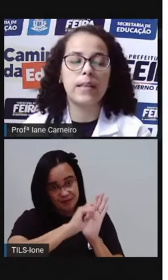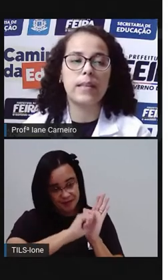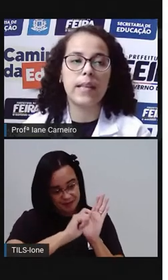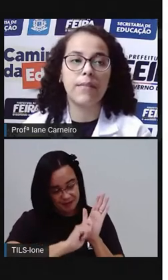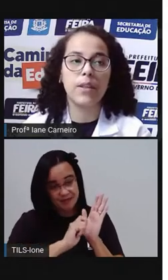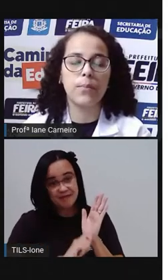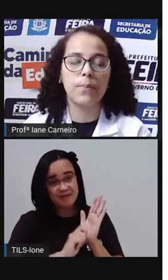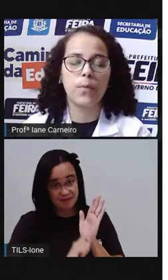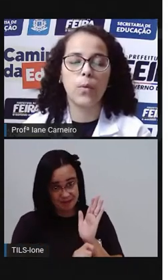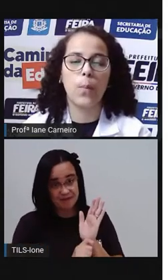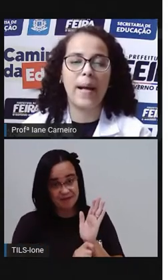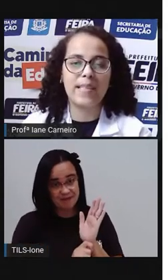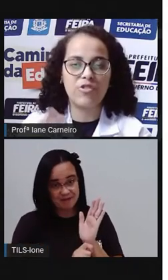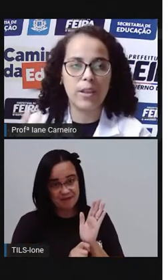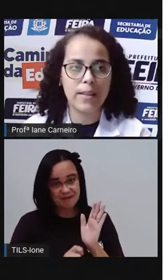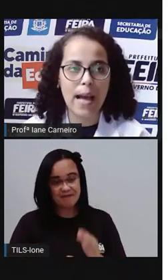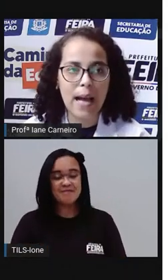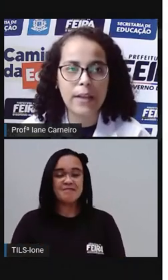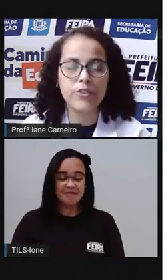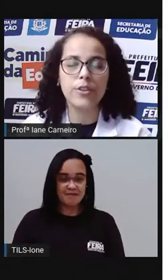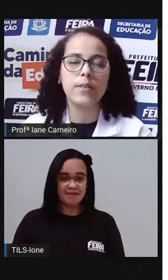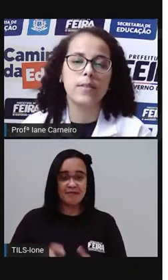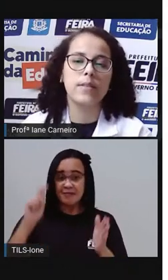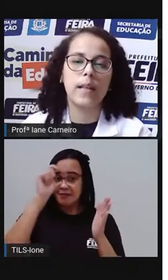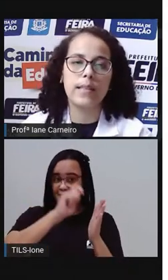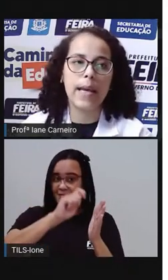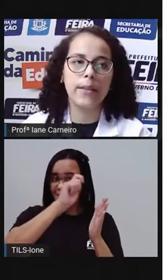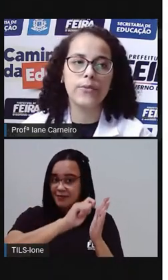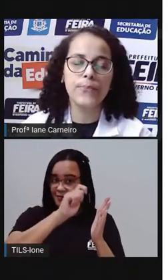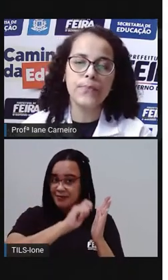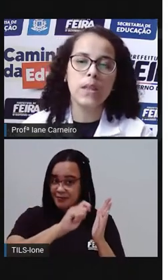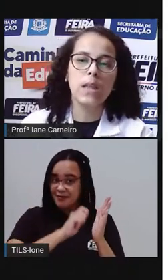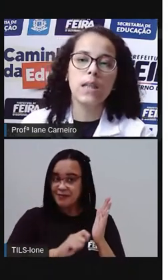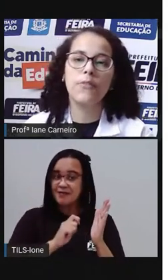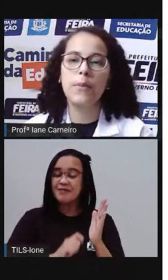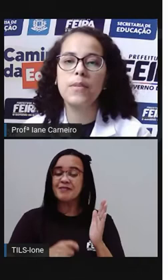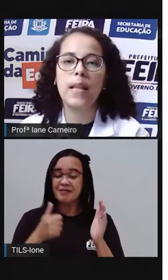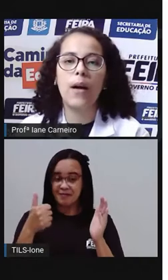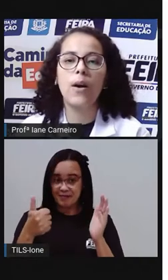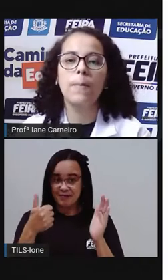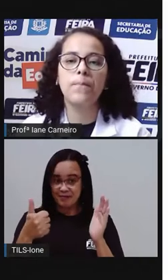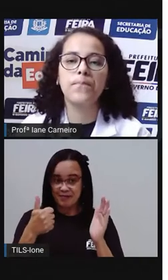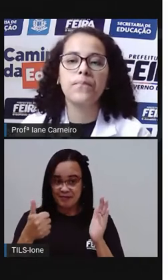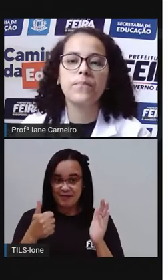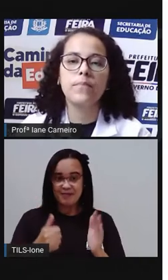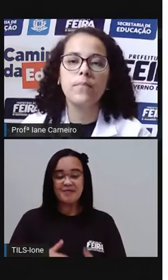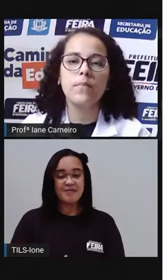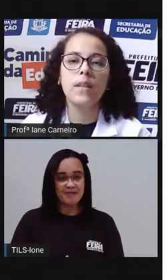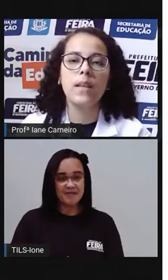irem escrevendo com mais agilidade, tá certo? Então, vamos lá, ó.